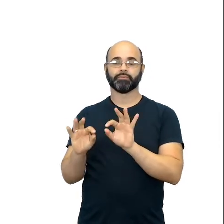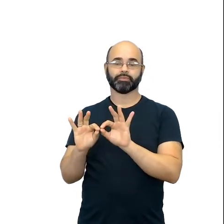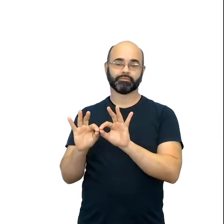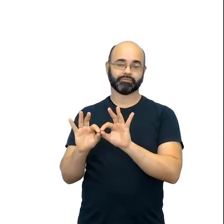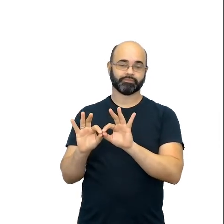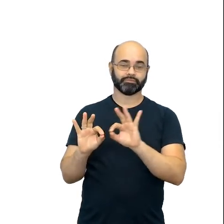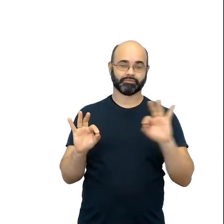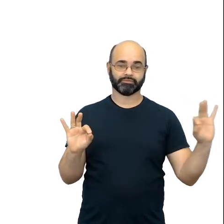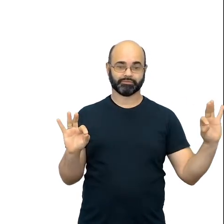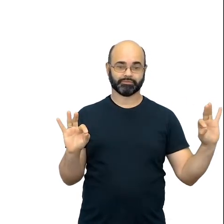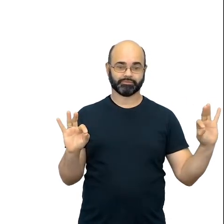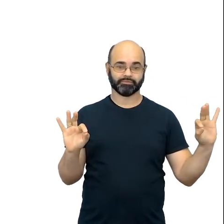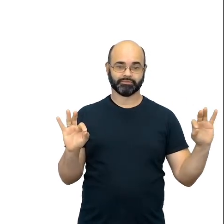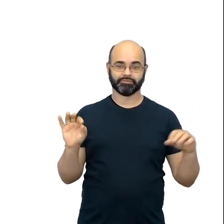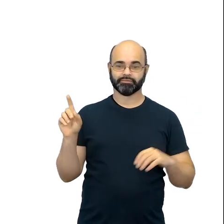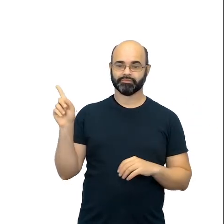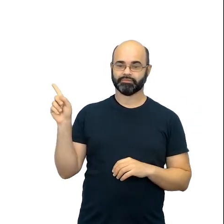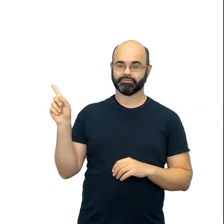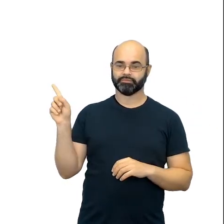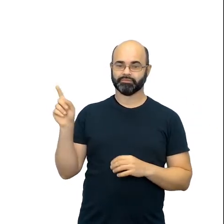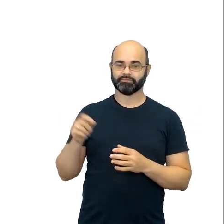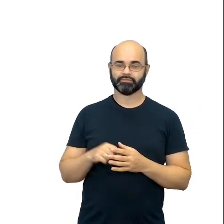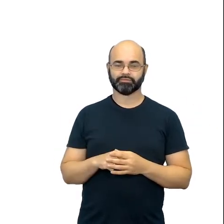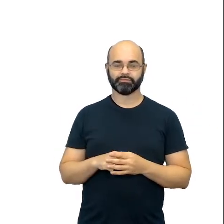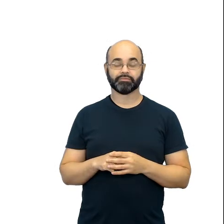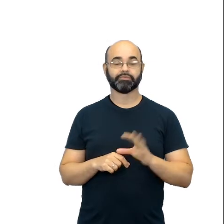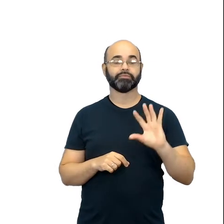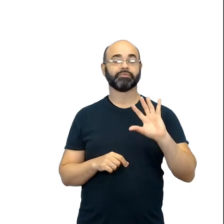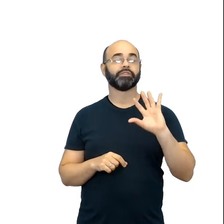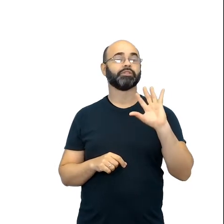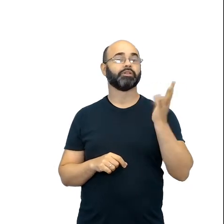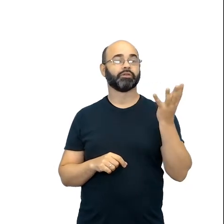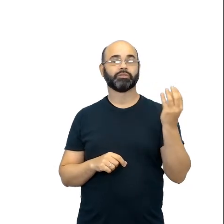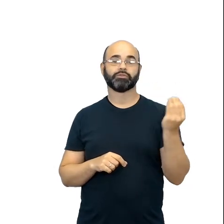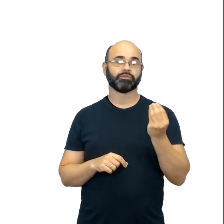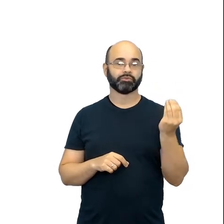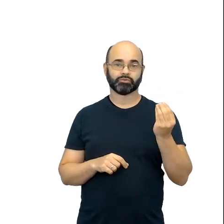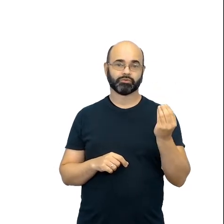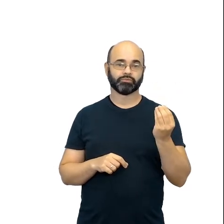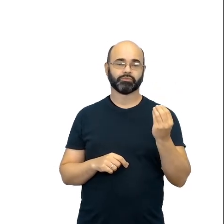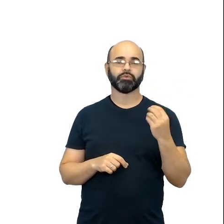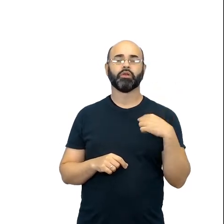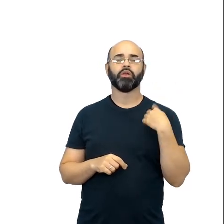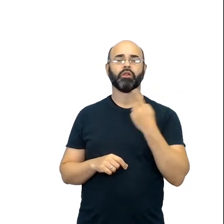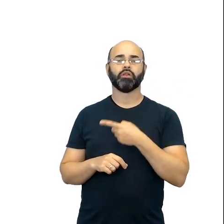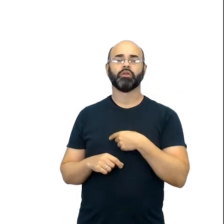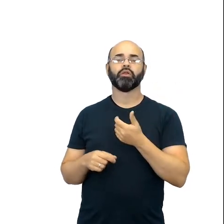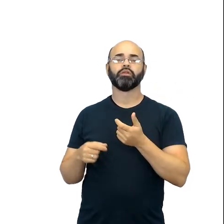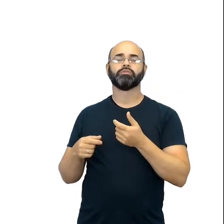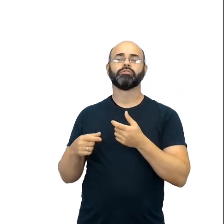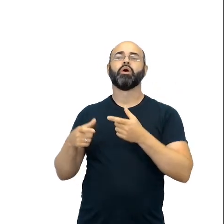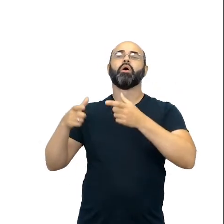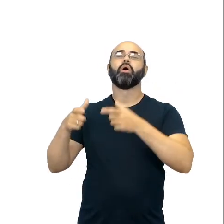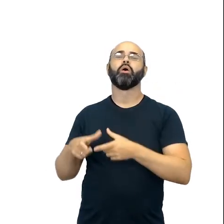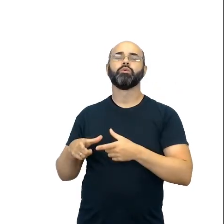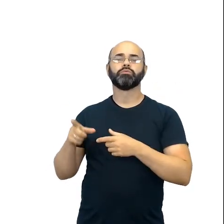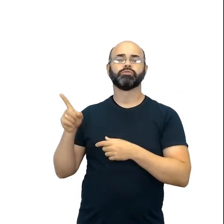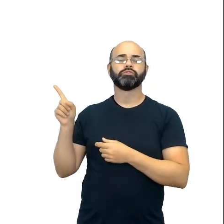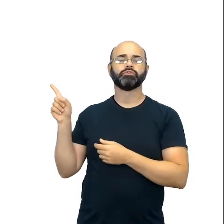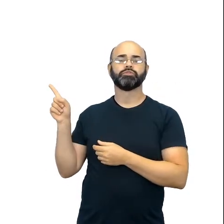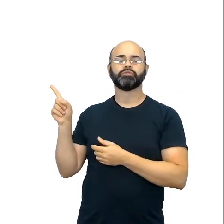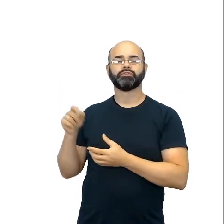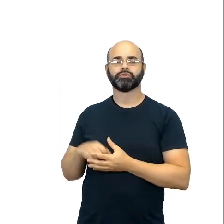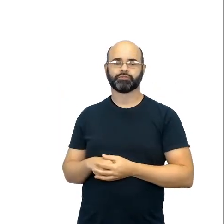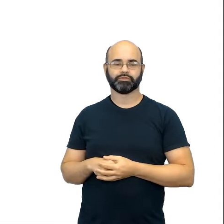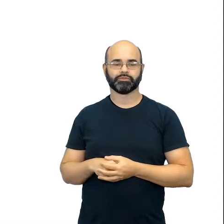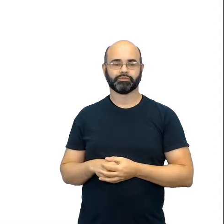o que está acontecendo e onde a gente está. O que a gente prevê acontecer e onde a gente está. Então, a gente tem duas